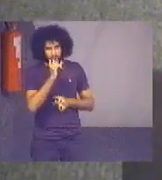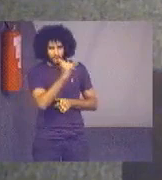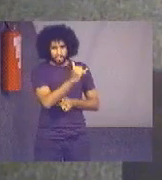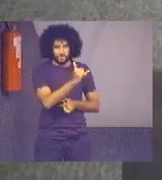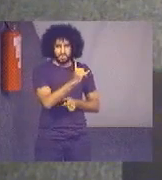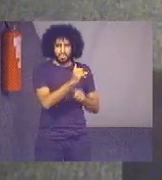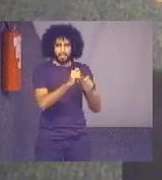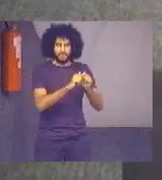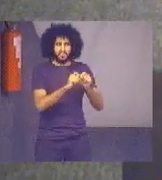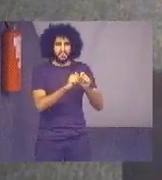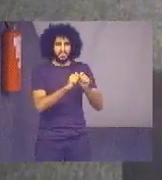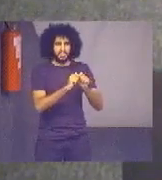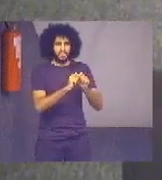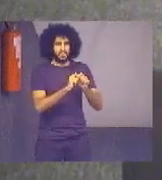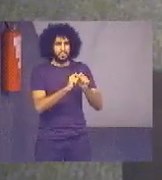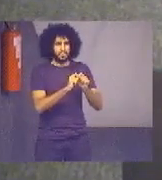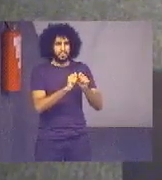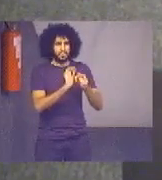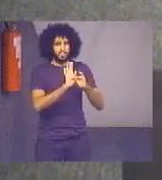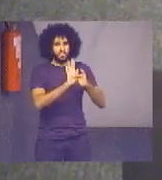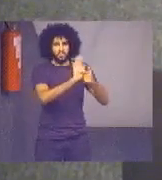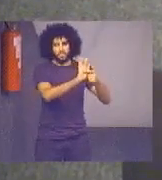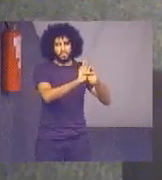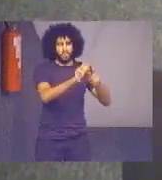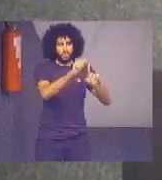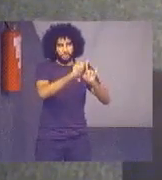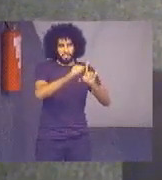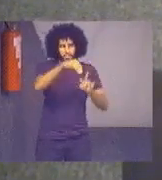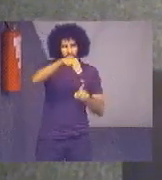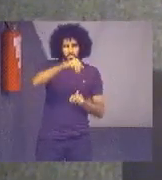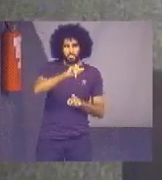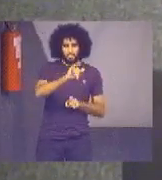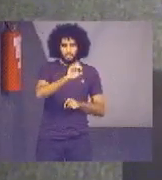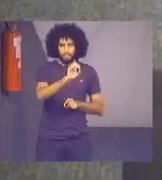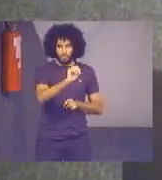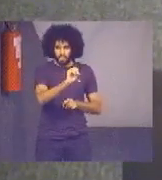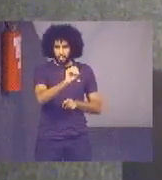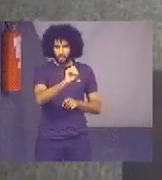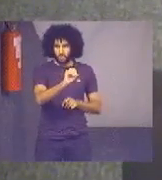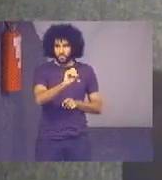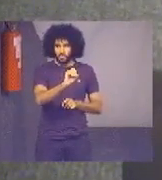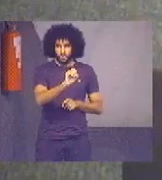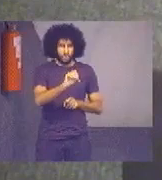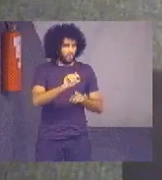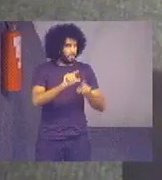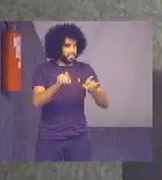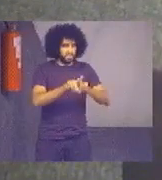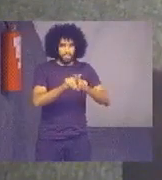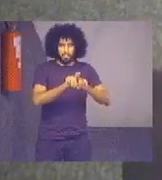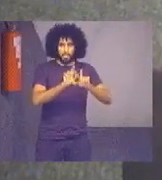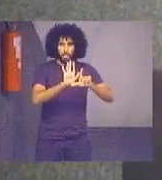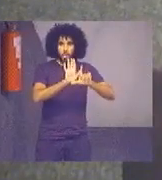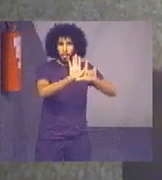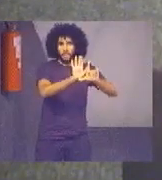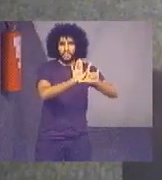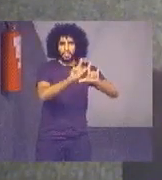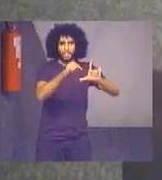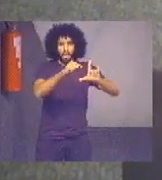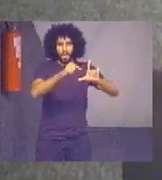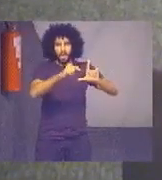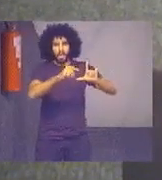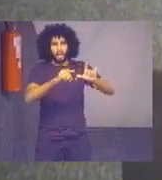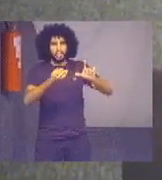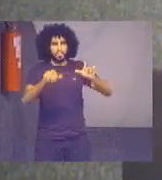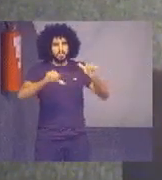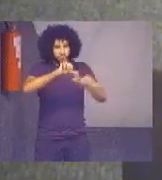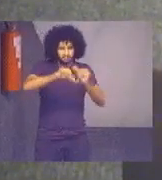fez essa devolutiva em maio, mas eles também ficam nos painéis. E os painéis são atualizados diariamente. Então, é